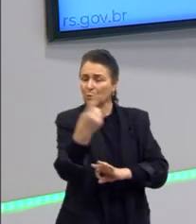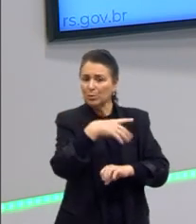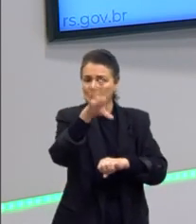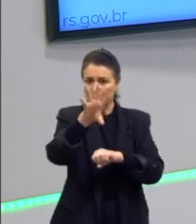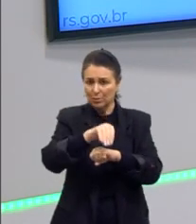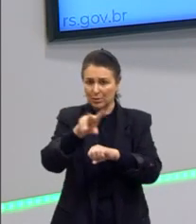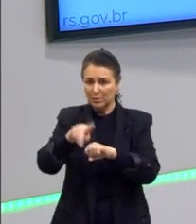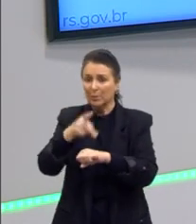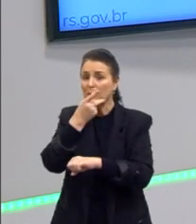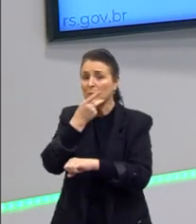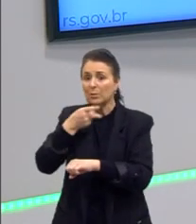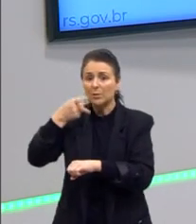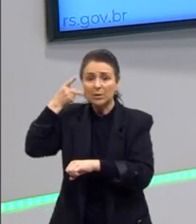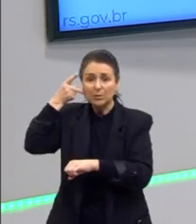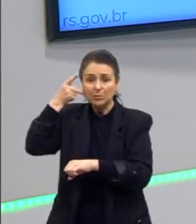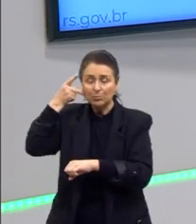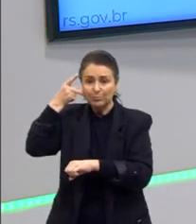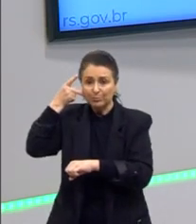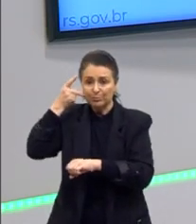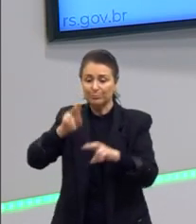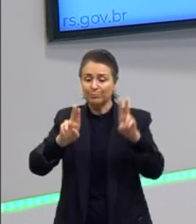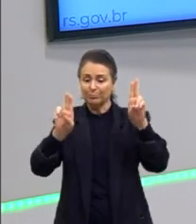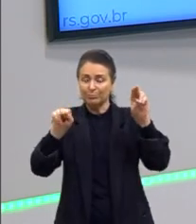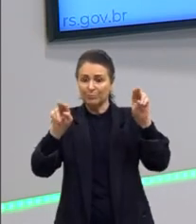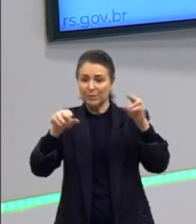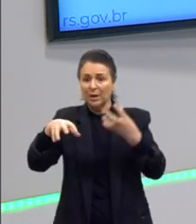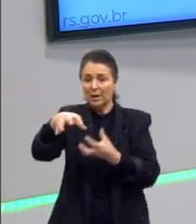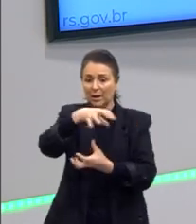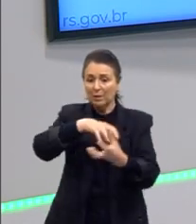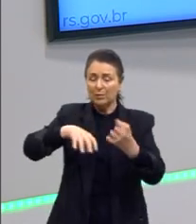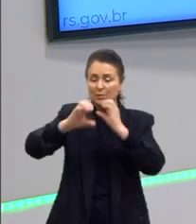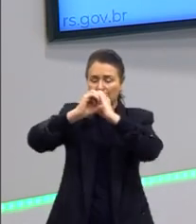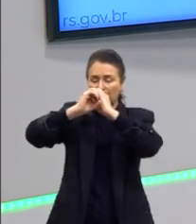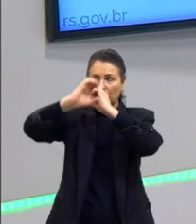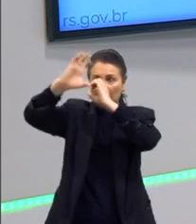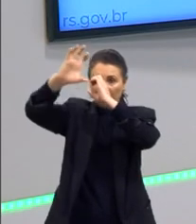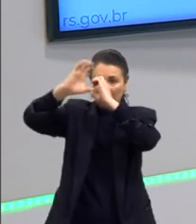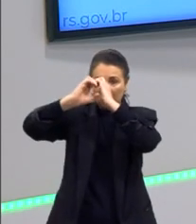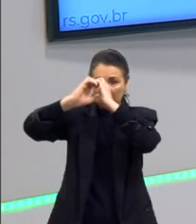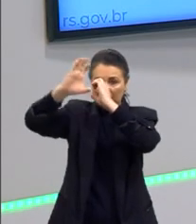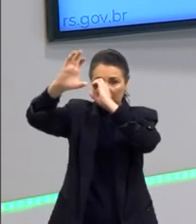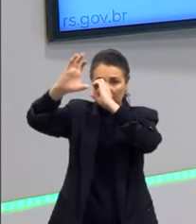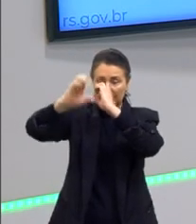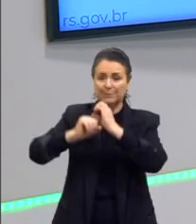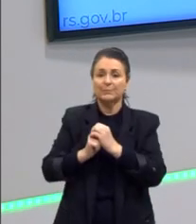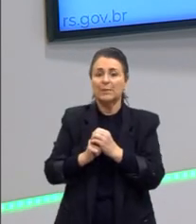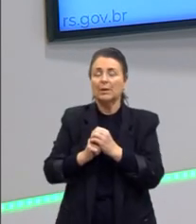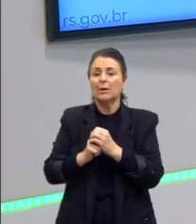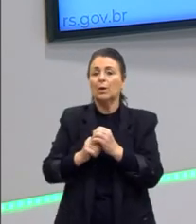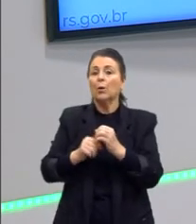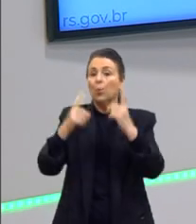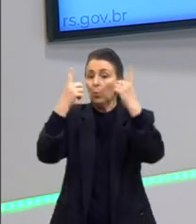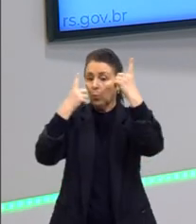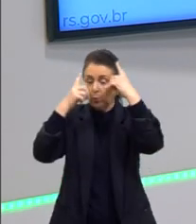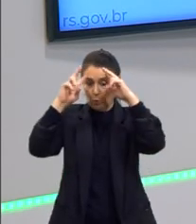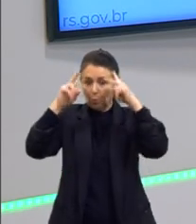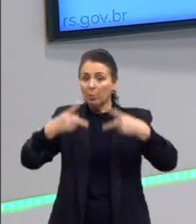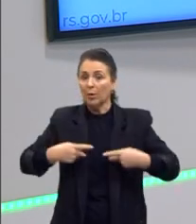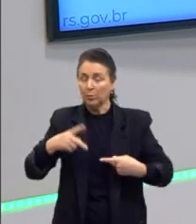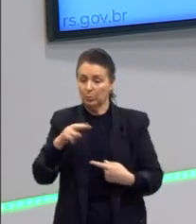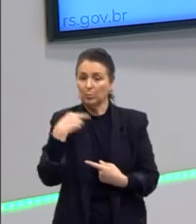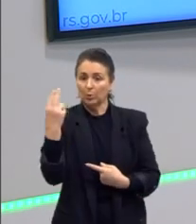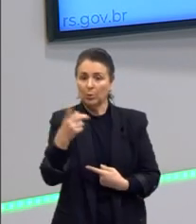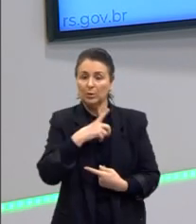Kant, lembram? A Revolução Copernicana, a Revolução Copernicânica. O ser humano, nós,